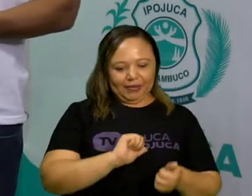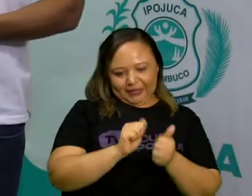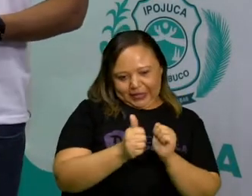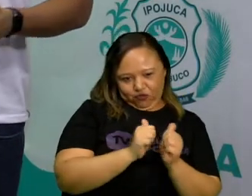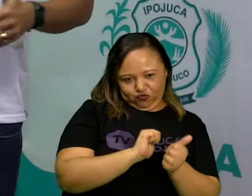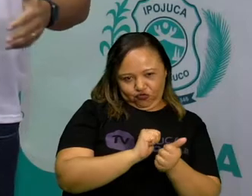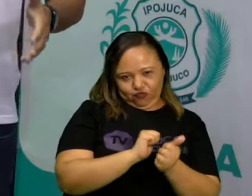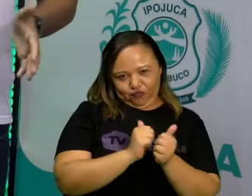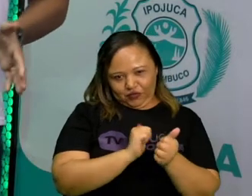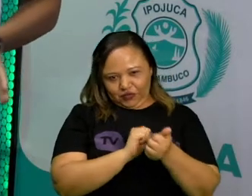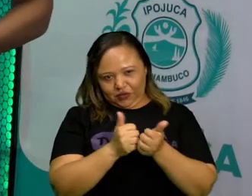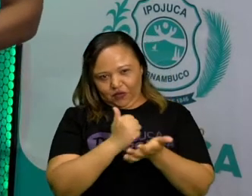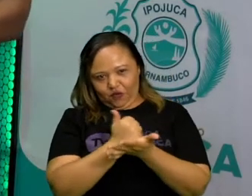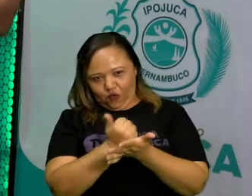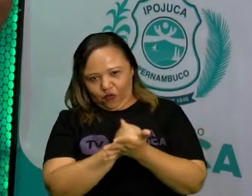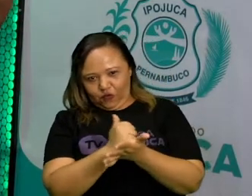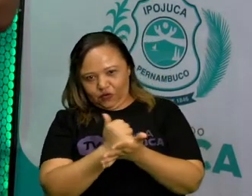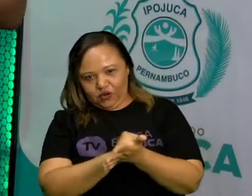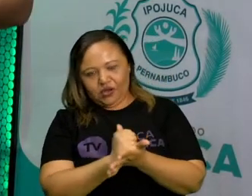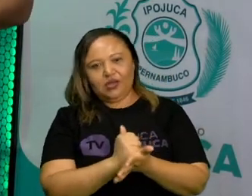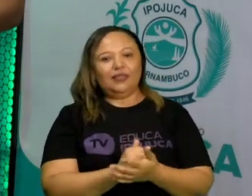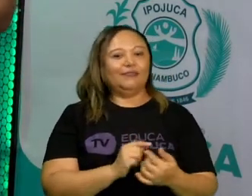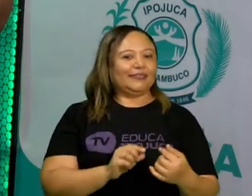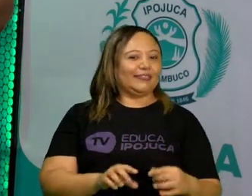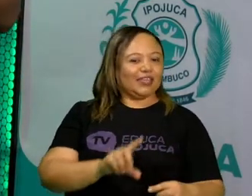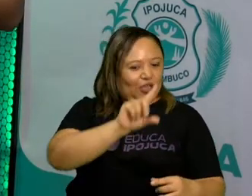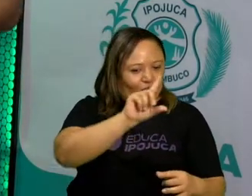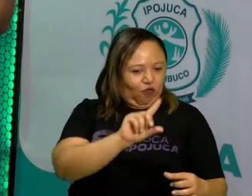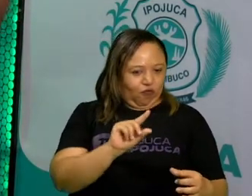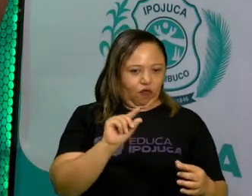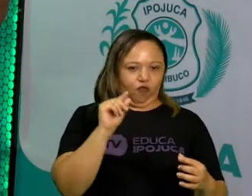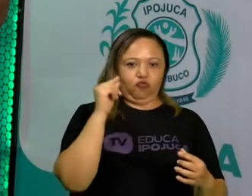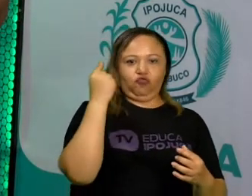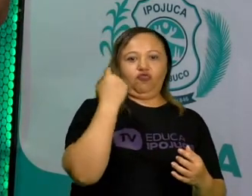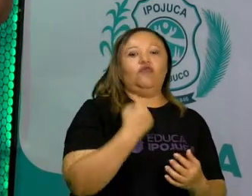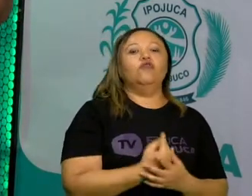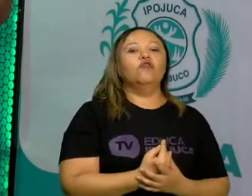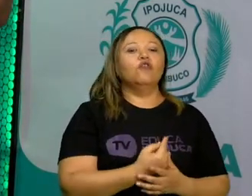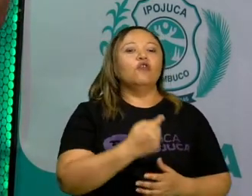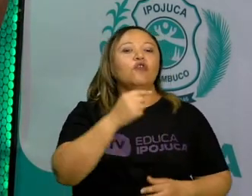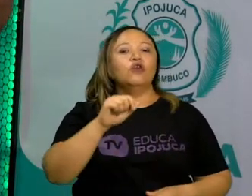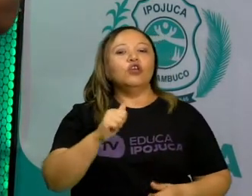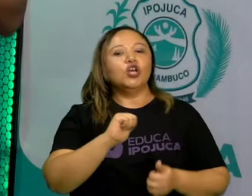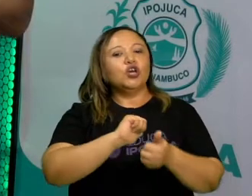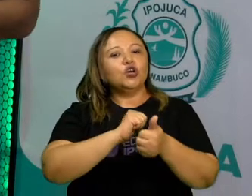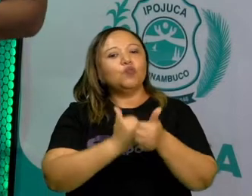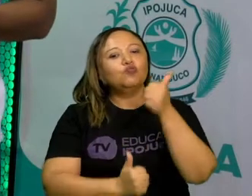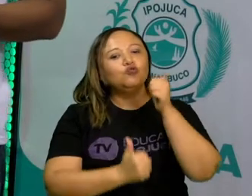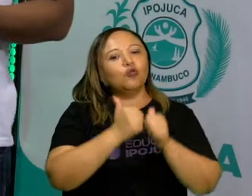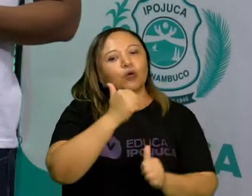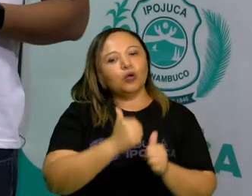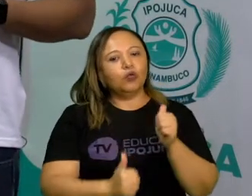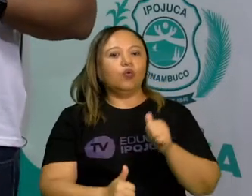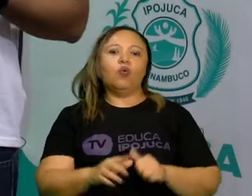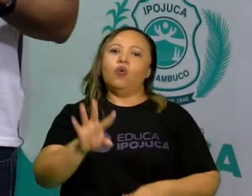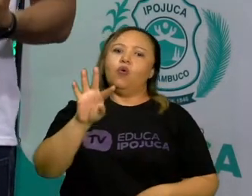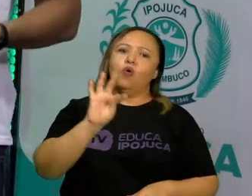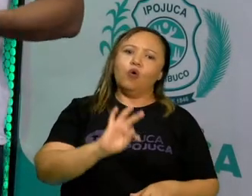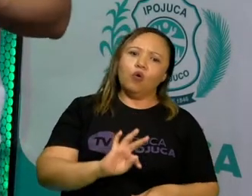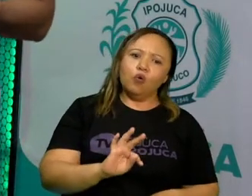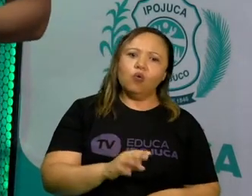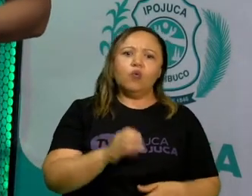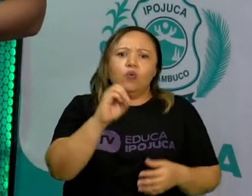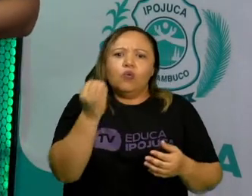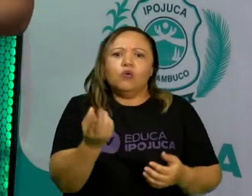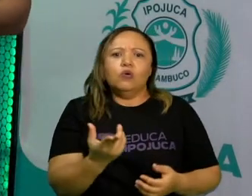jogando, você pode construir uma carreira como treinador, como goleiro, como jogador de linha no próprio futebol, ou